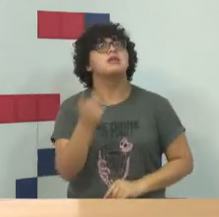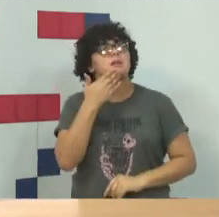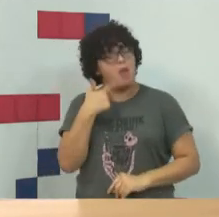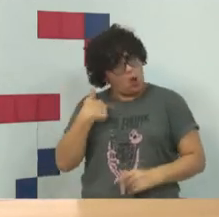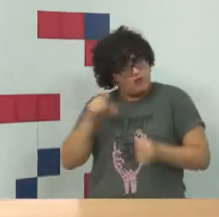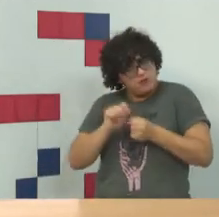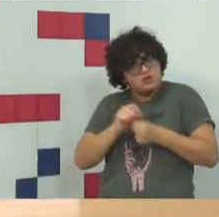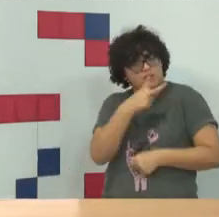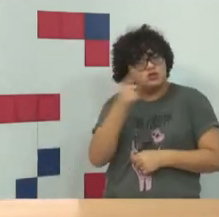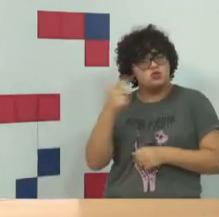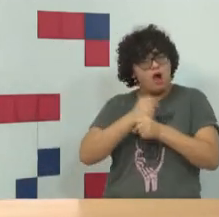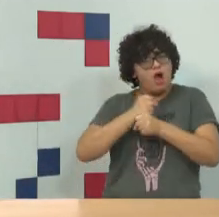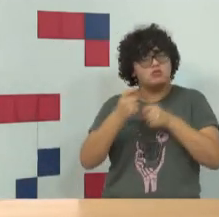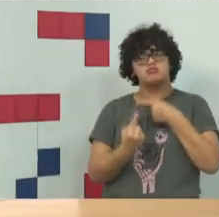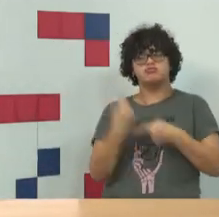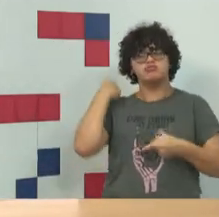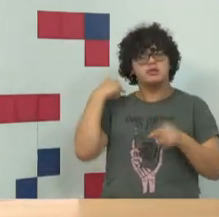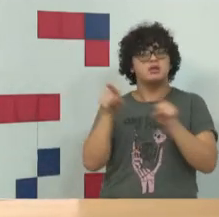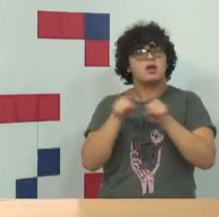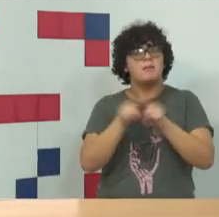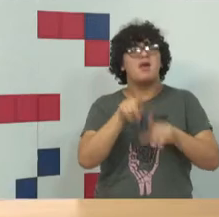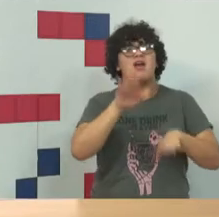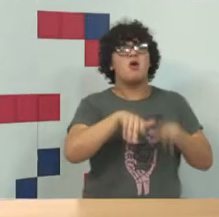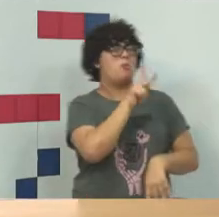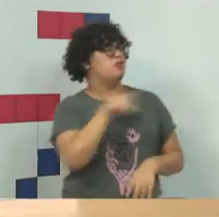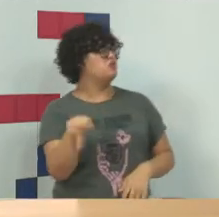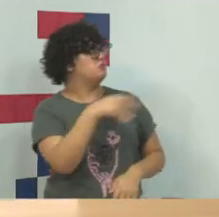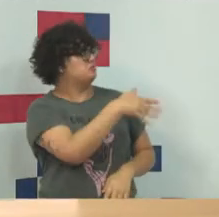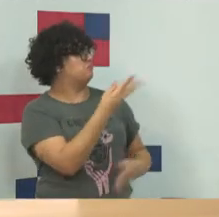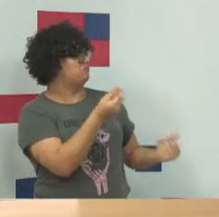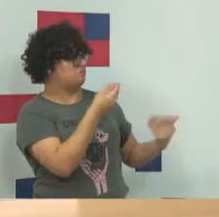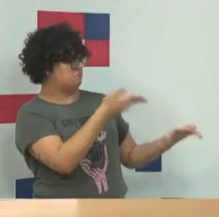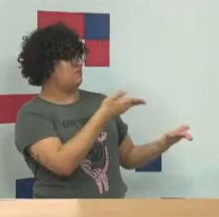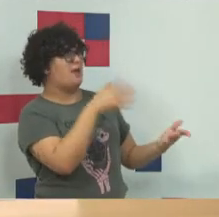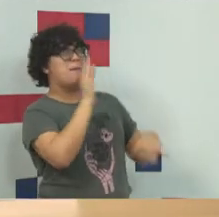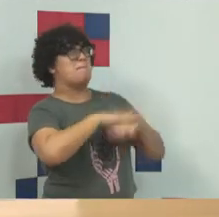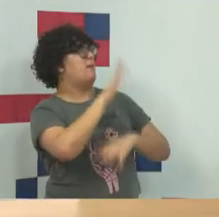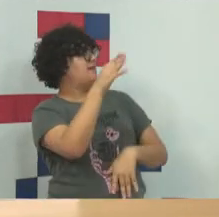há 21 anos, o professor Rossini há 240 e poucos anos.